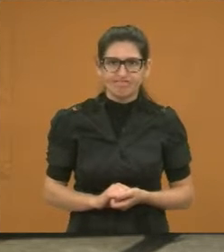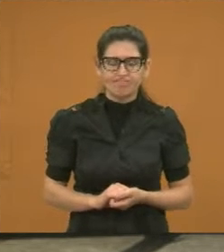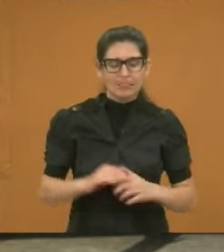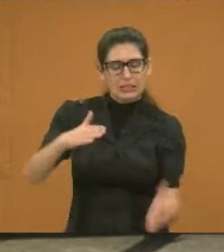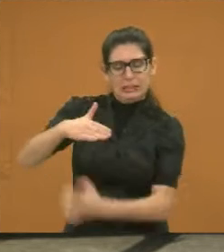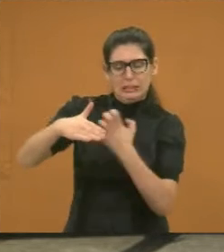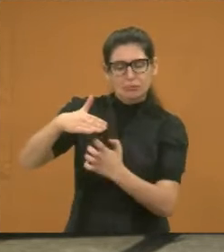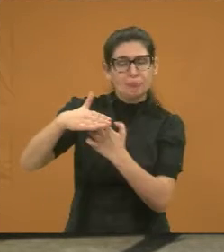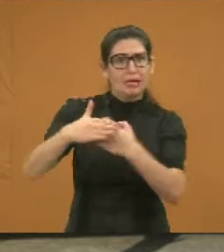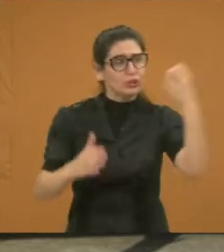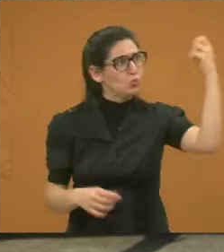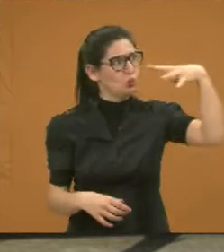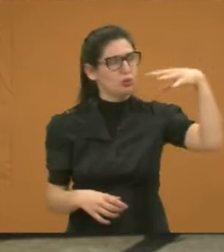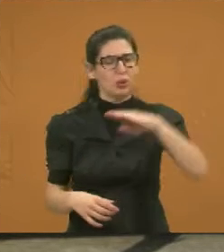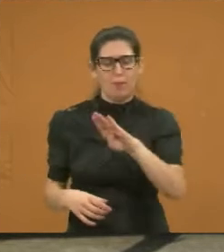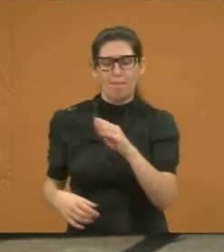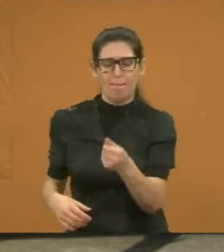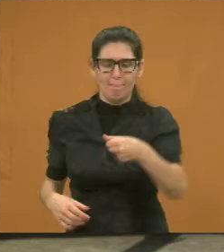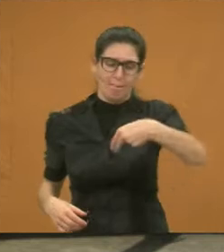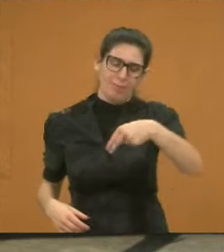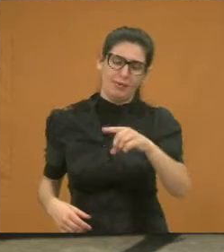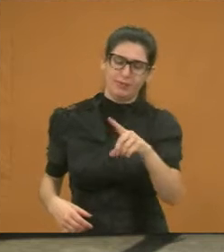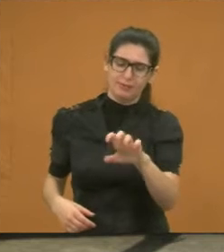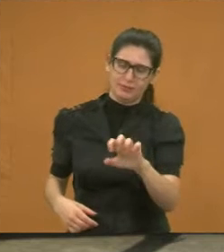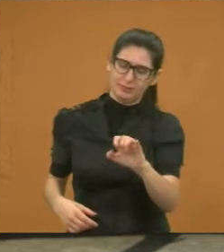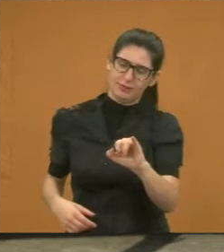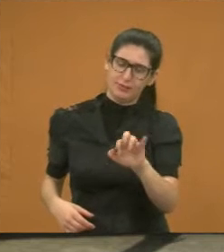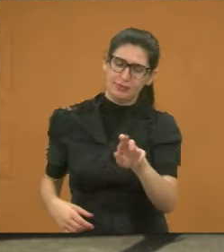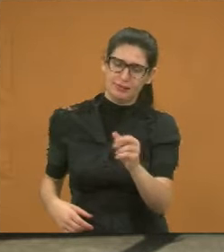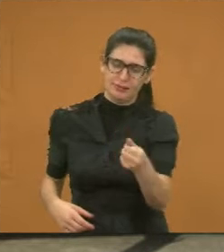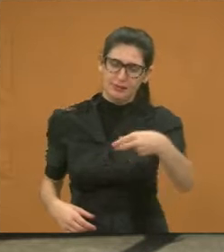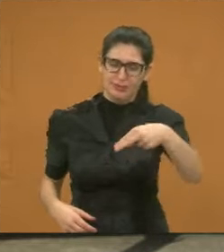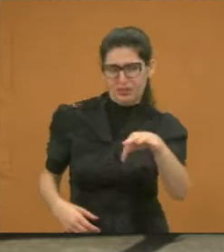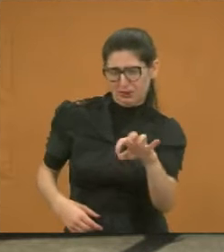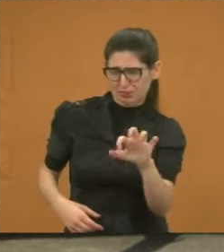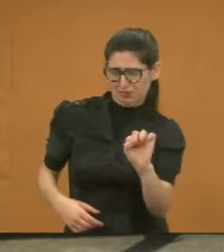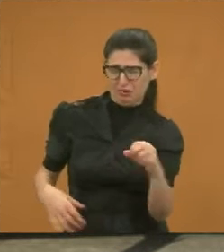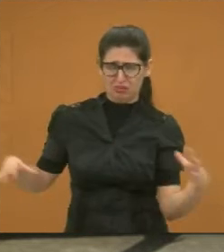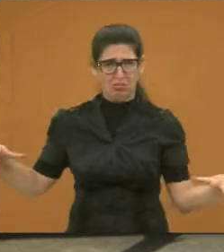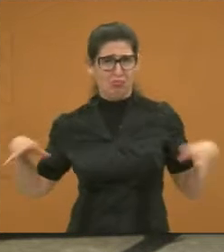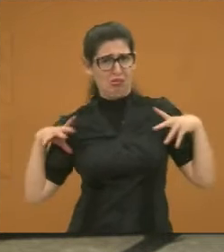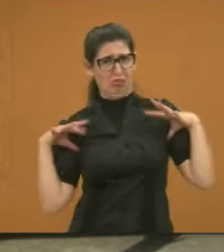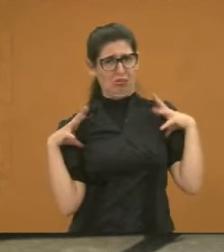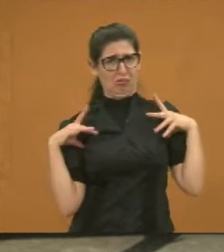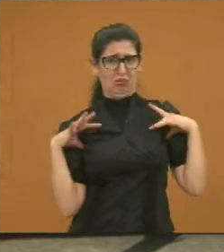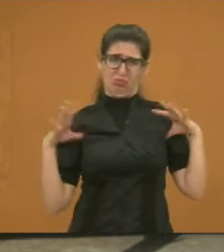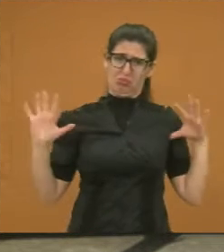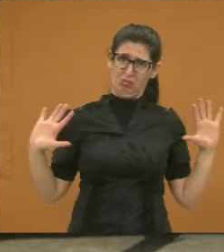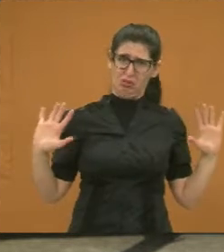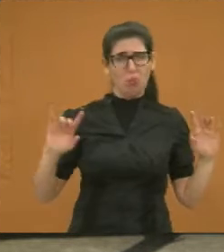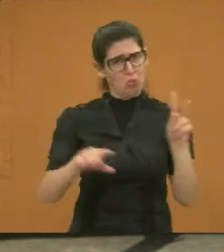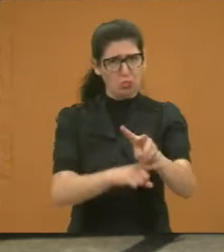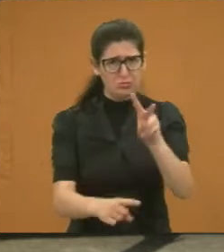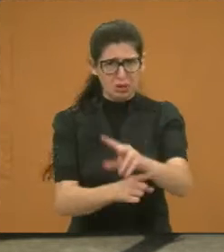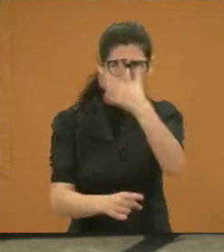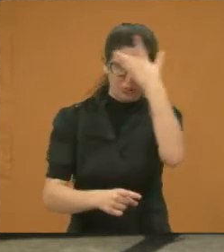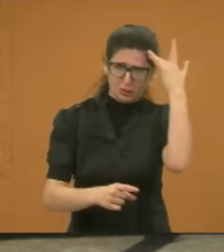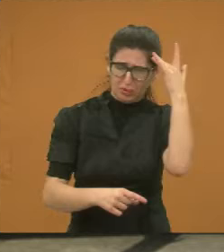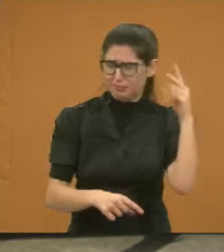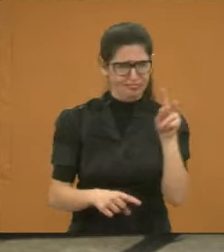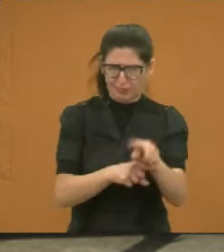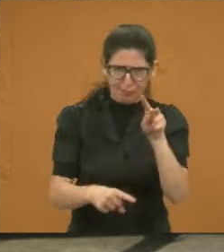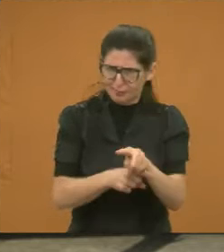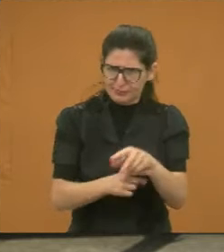ela não se toca nada. Ela quer só receber, vem recebendo o nosso só. Mas, cuidado, o povo não está cuidando na cidade de